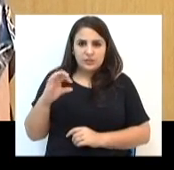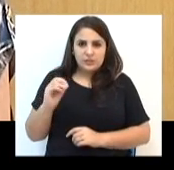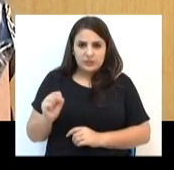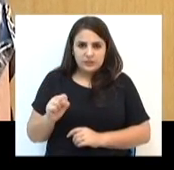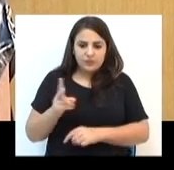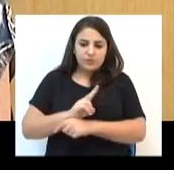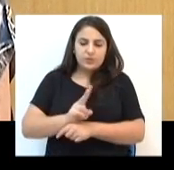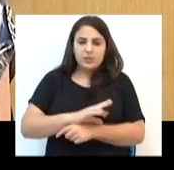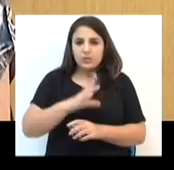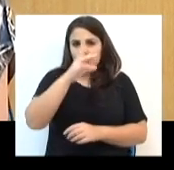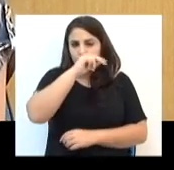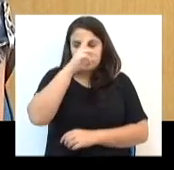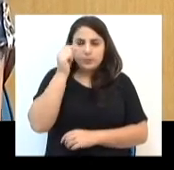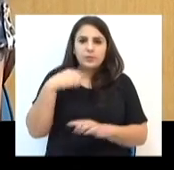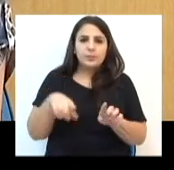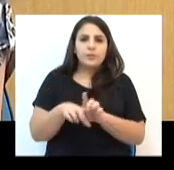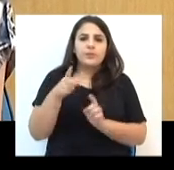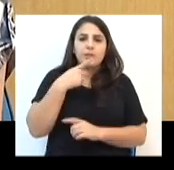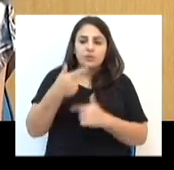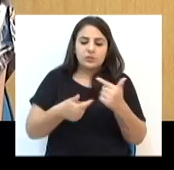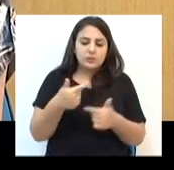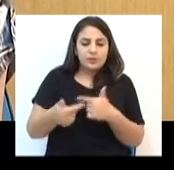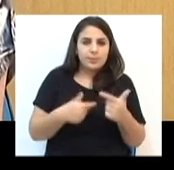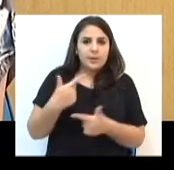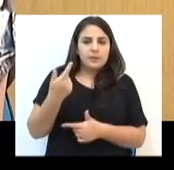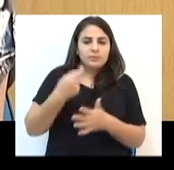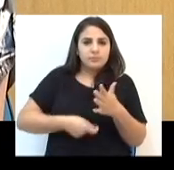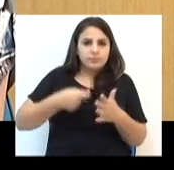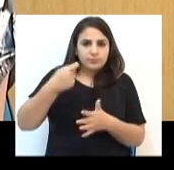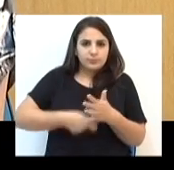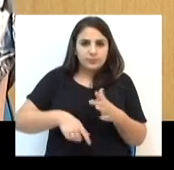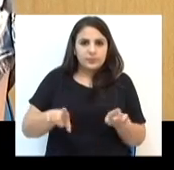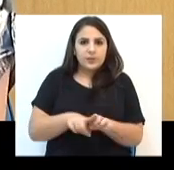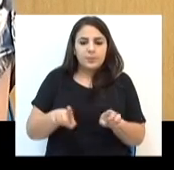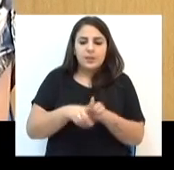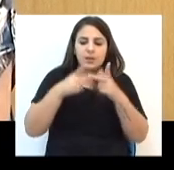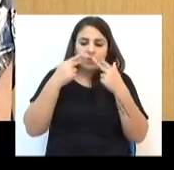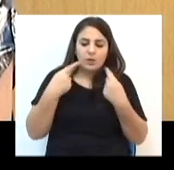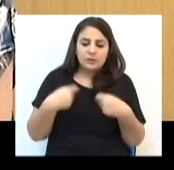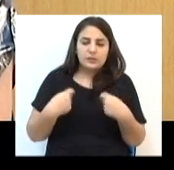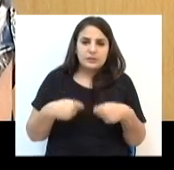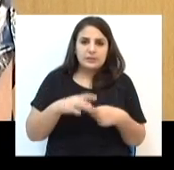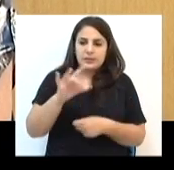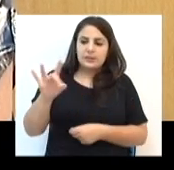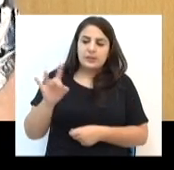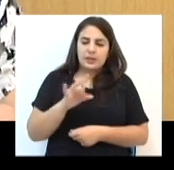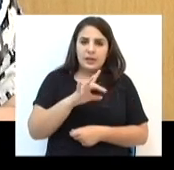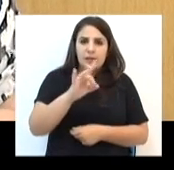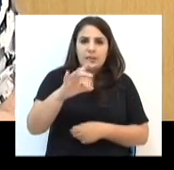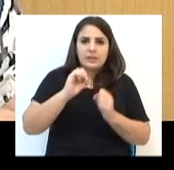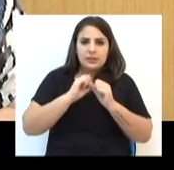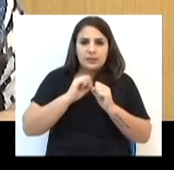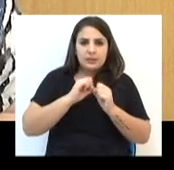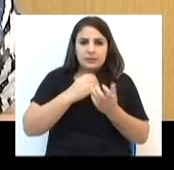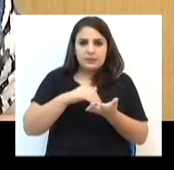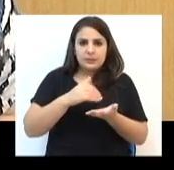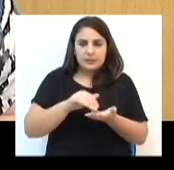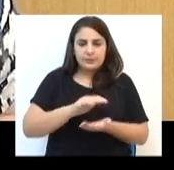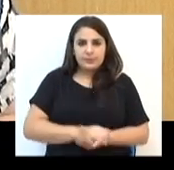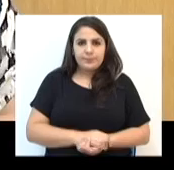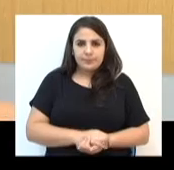fiscais do município. Disse ainda que os trabalhos são intensificados de acordo com a necessidade de cada